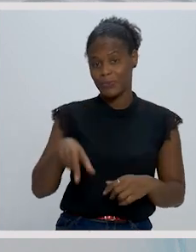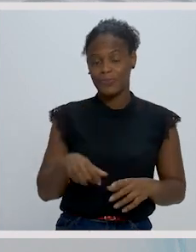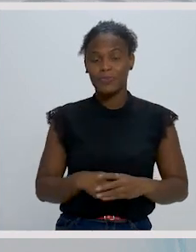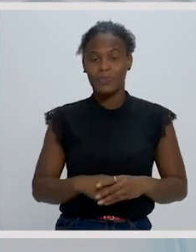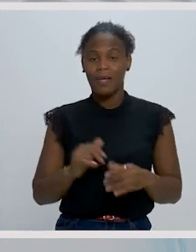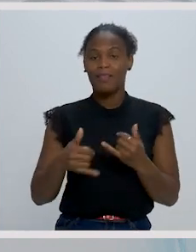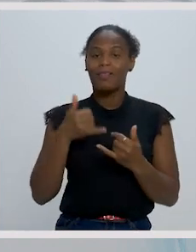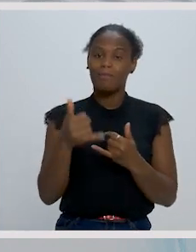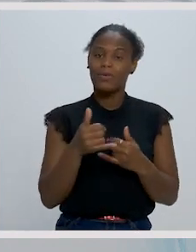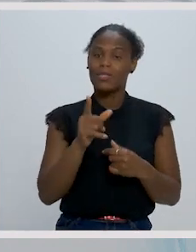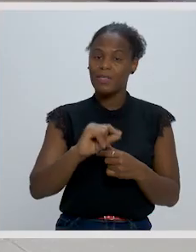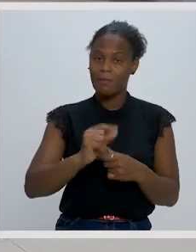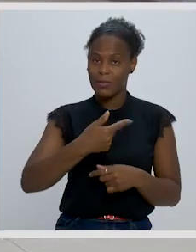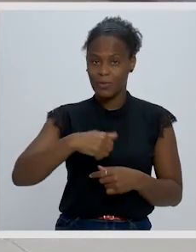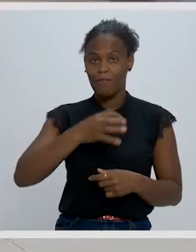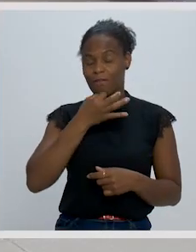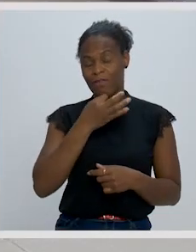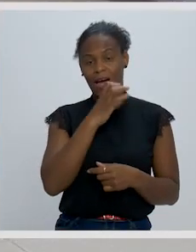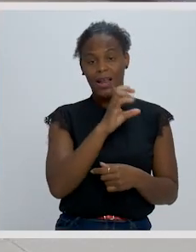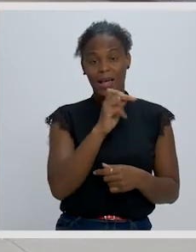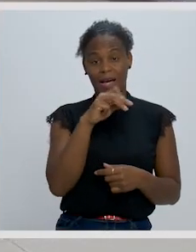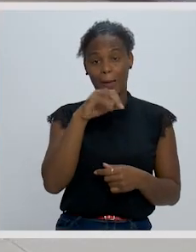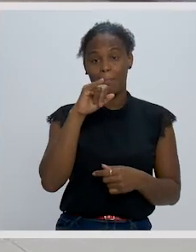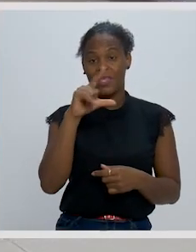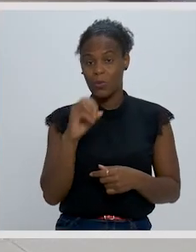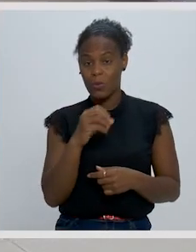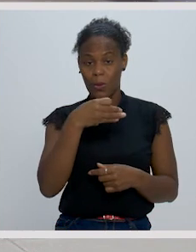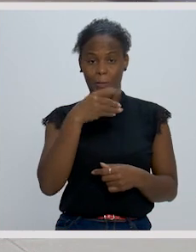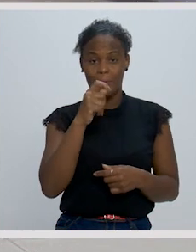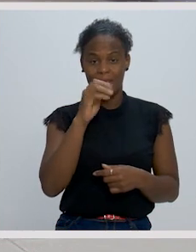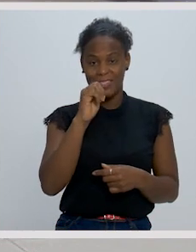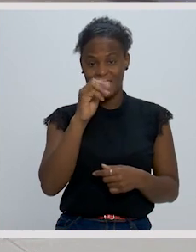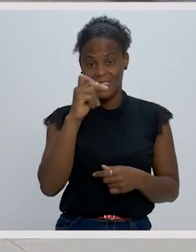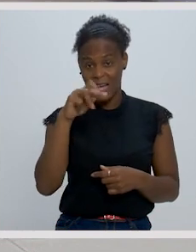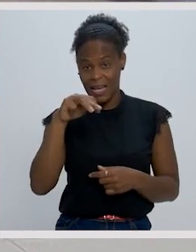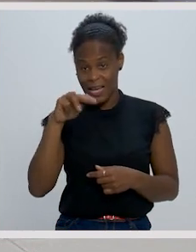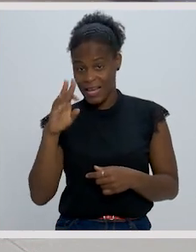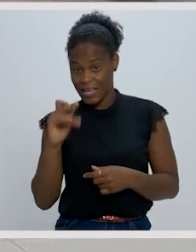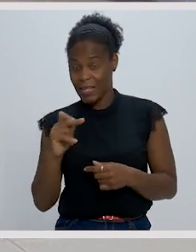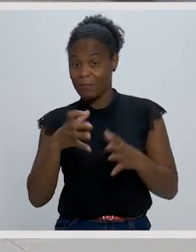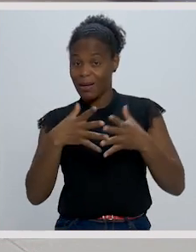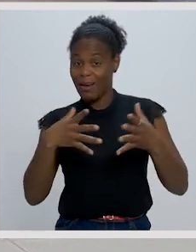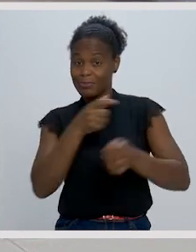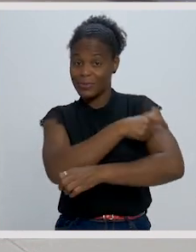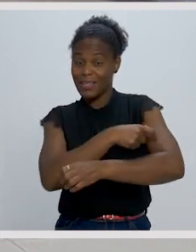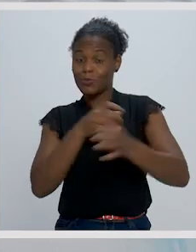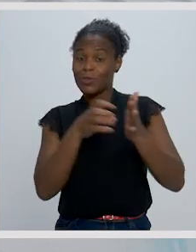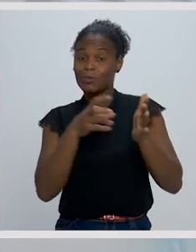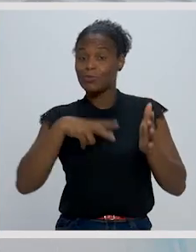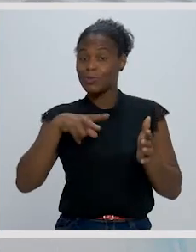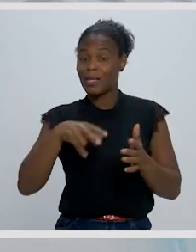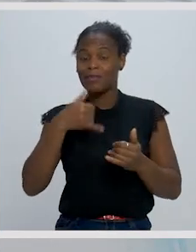nomeadamente Portugal. Depois, falámos do Camilo Peçanha como o grande representante do simbolismo português.